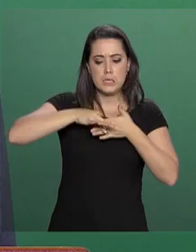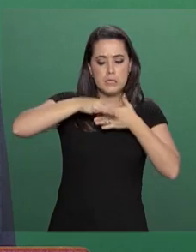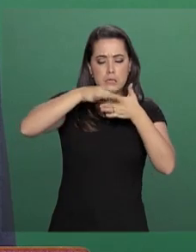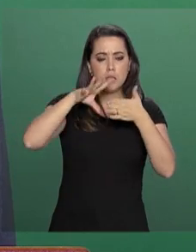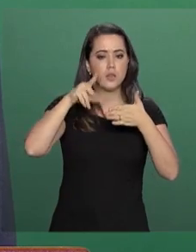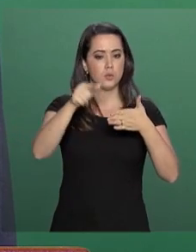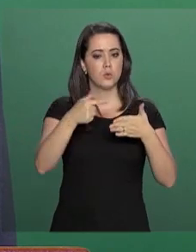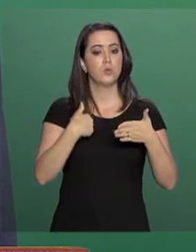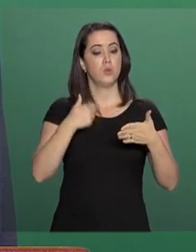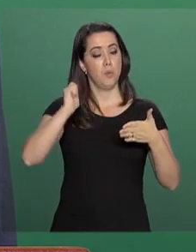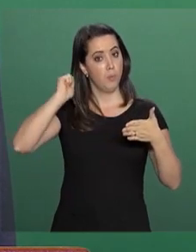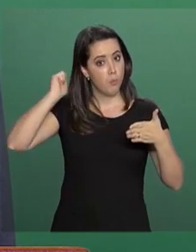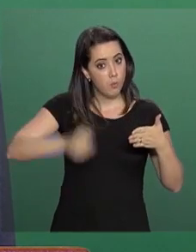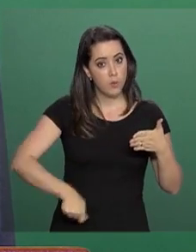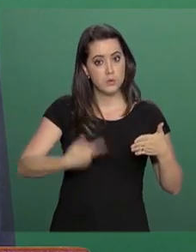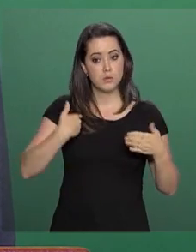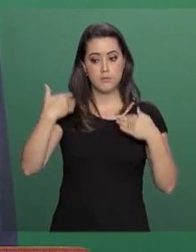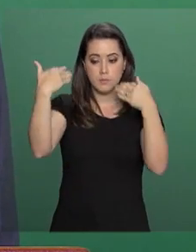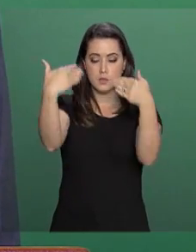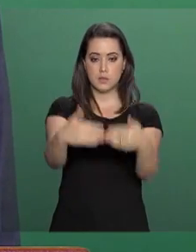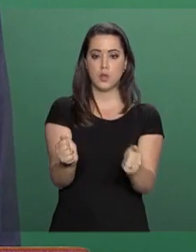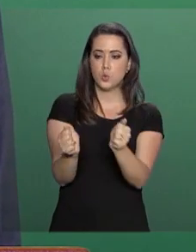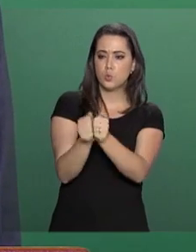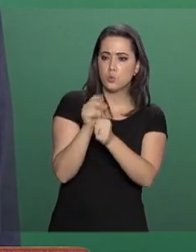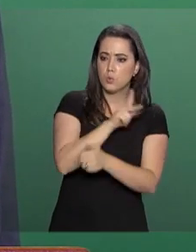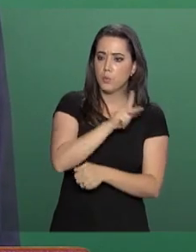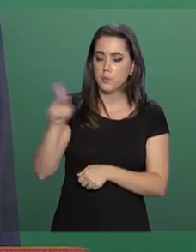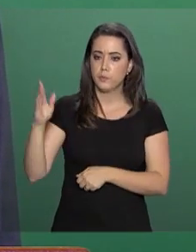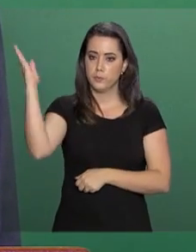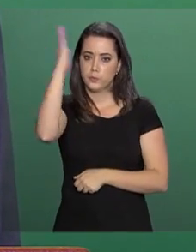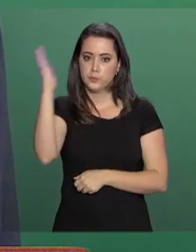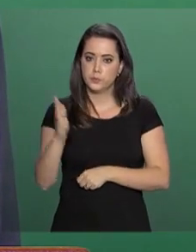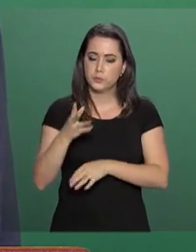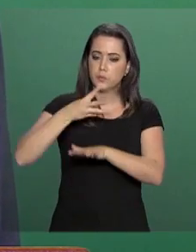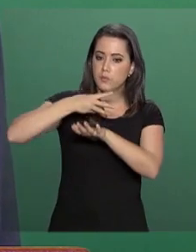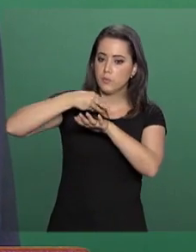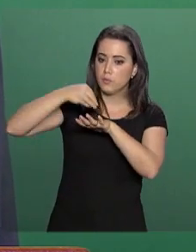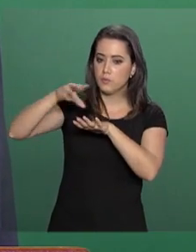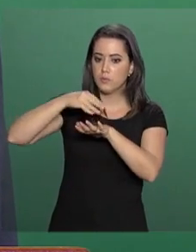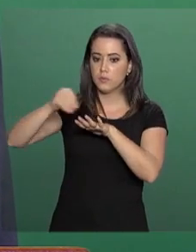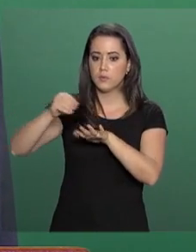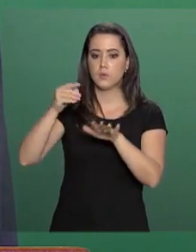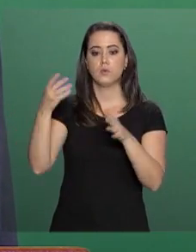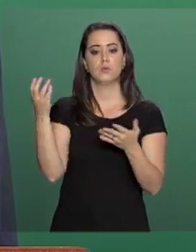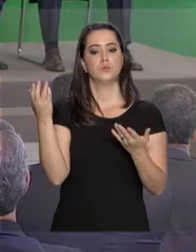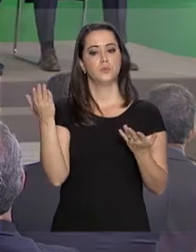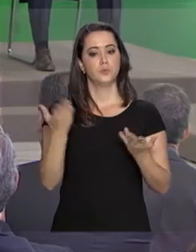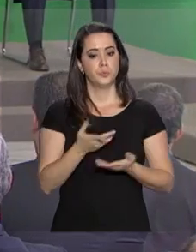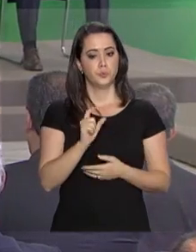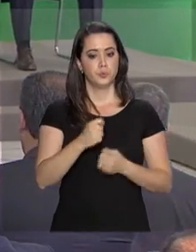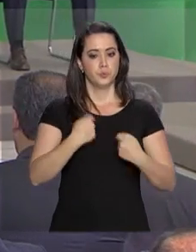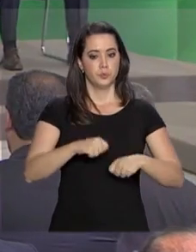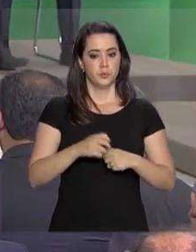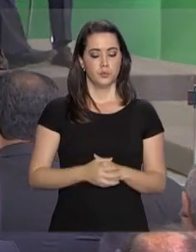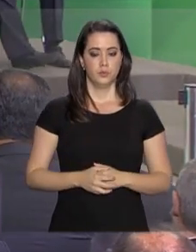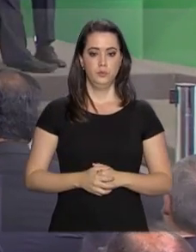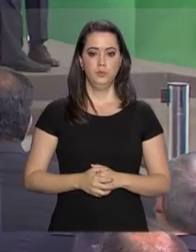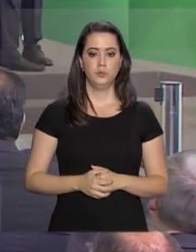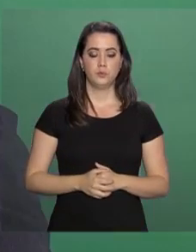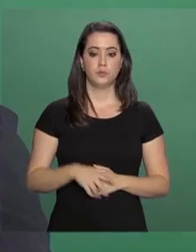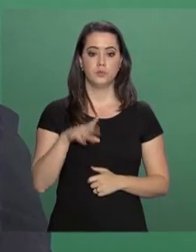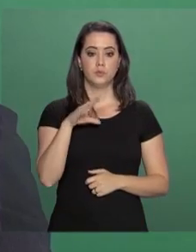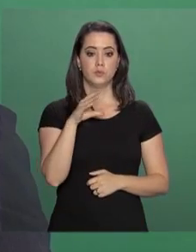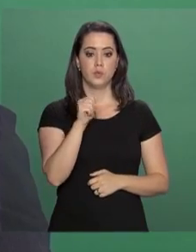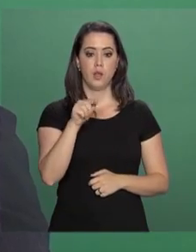me tornando alguém capaz de estar junto ao presidente, levando as informações. Carlos Marum, ex